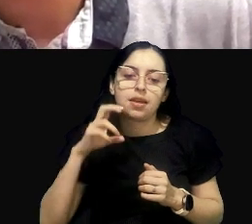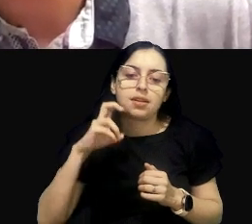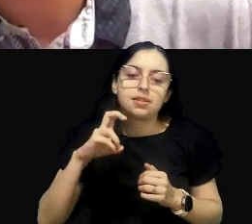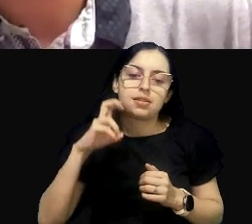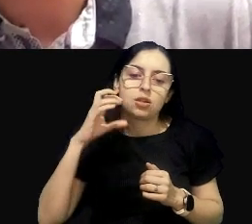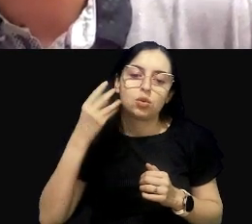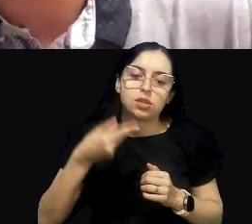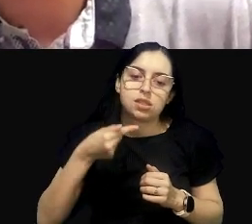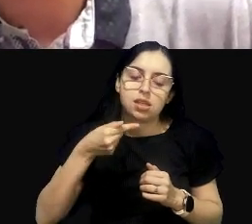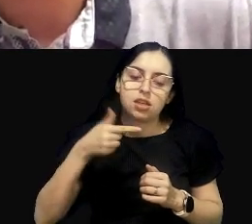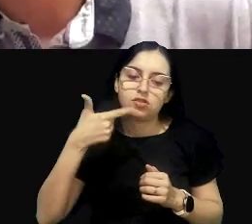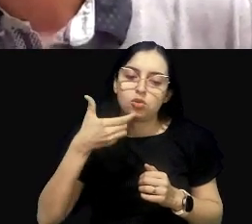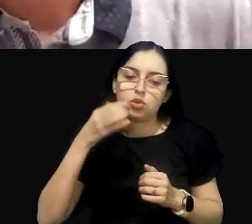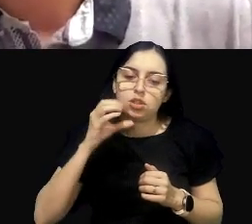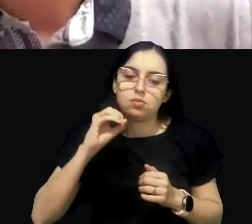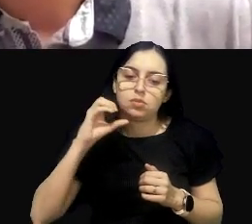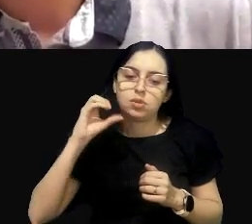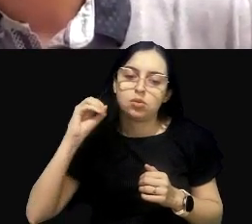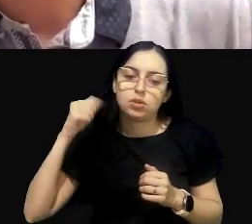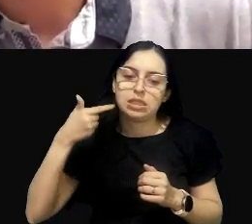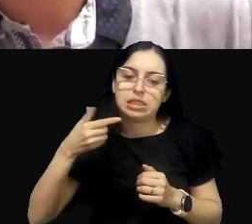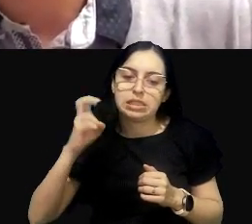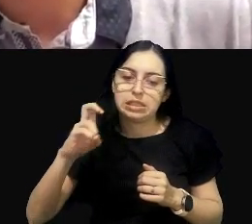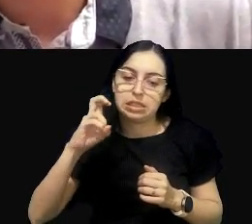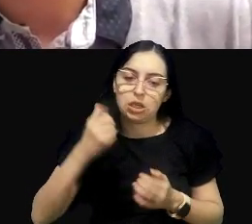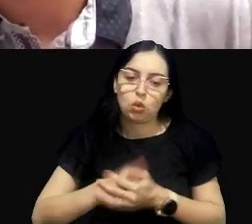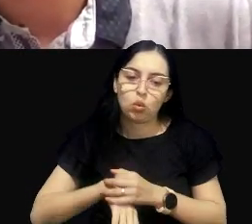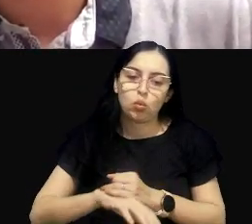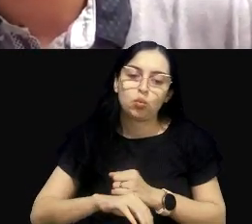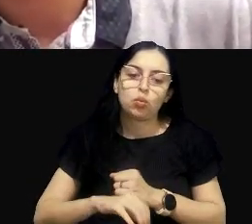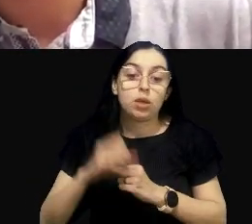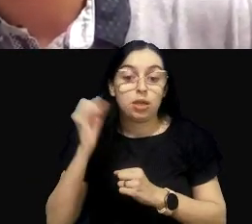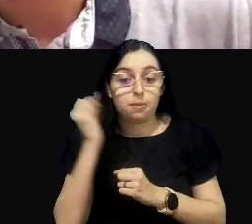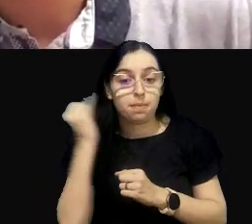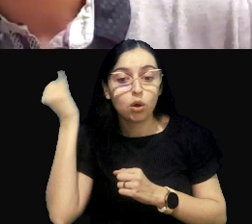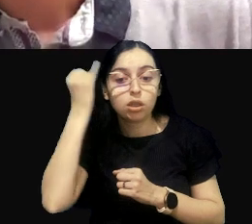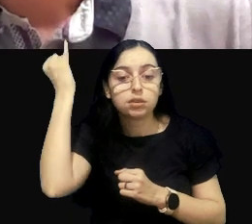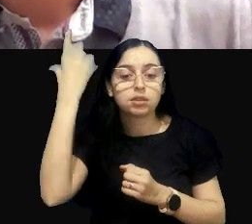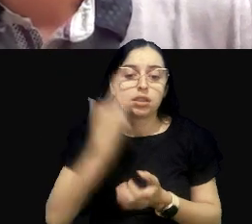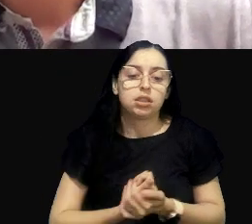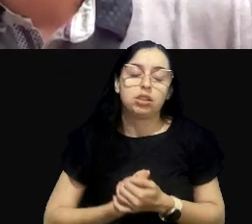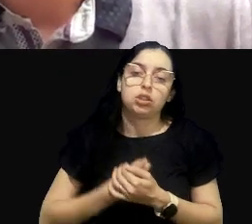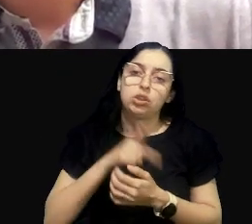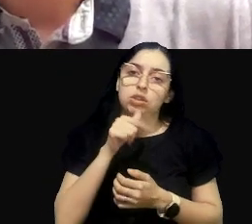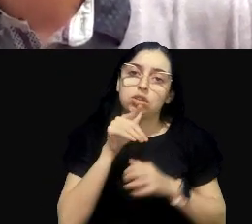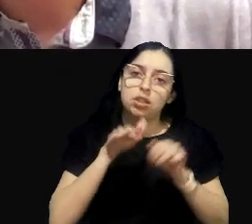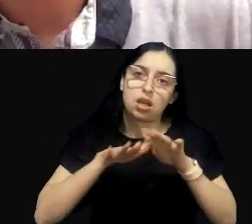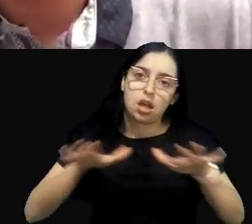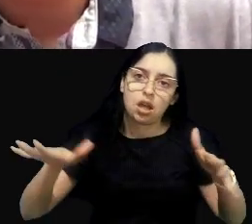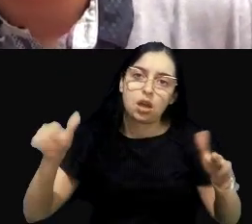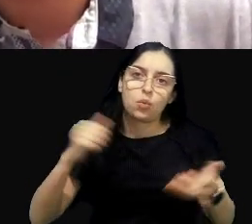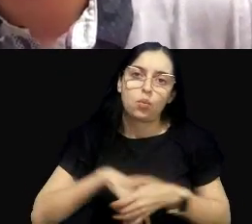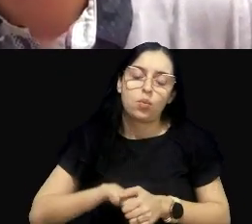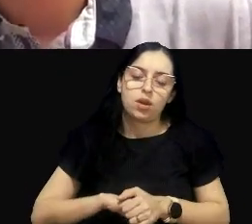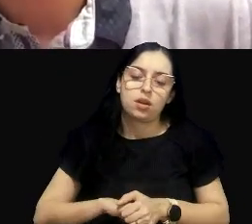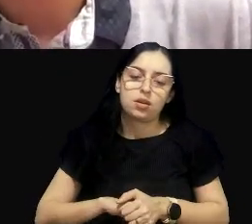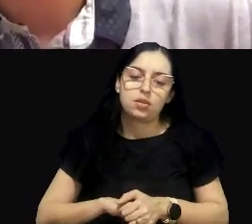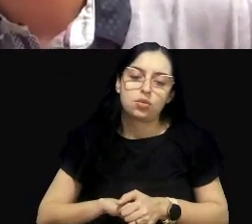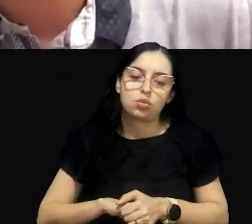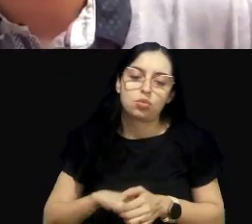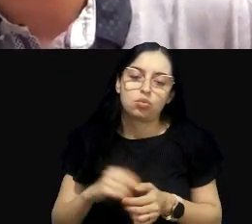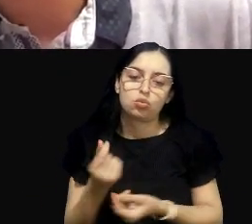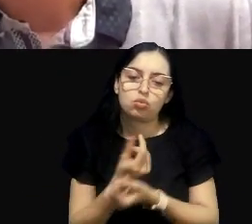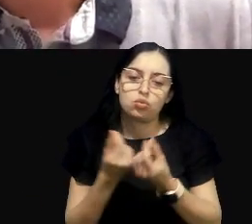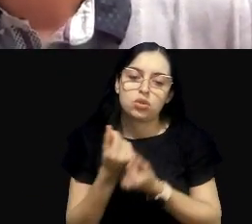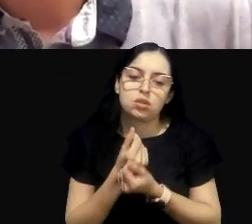extremamente importante para nós, ela estabelece padrões de qualidade para cursos d'água, então, os nossos cursos d'água brasileiros, eles